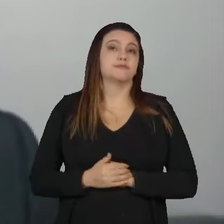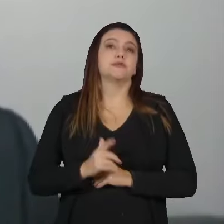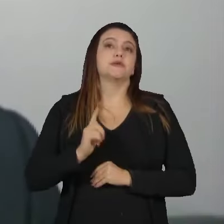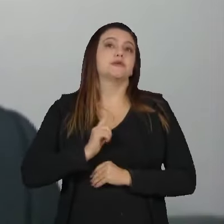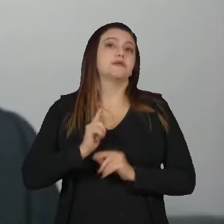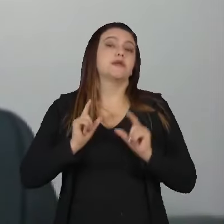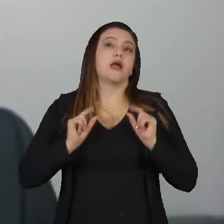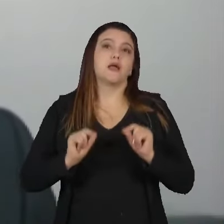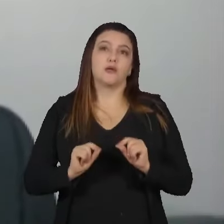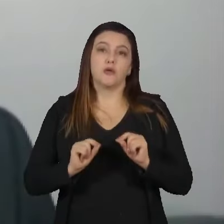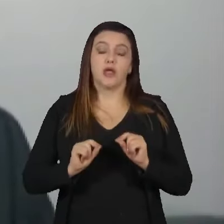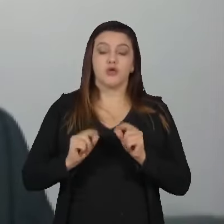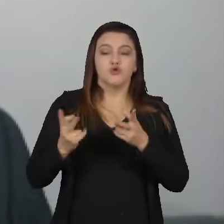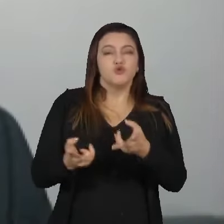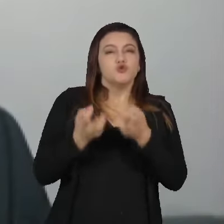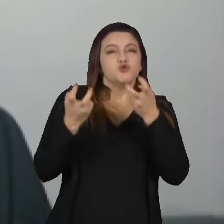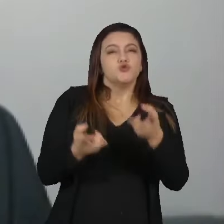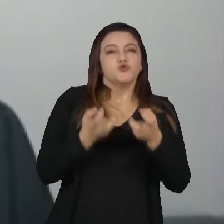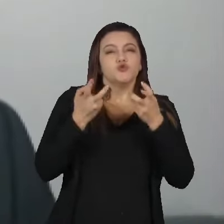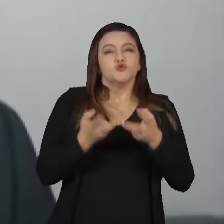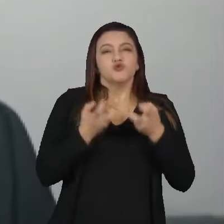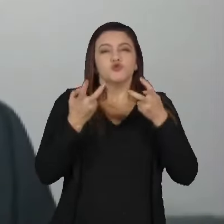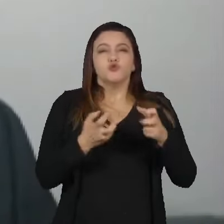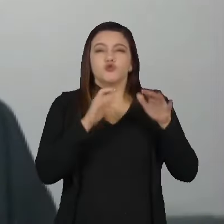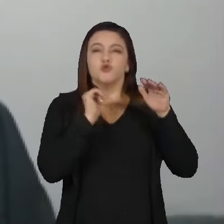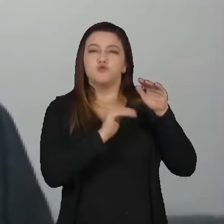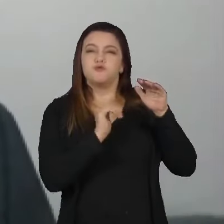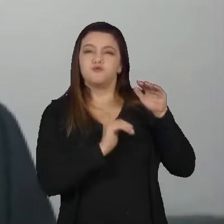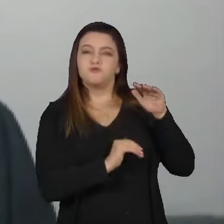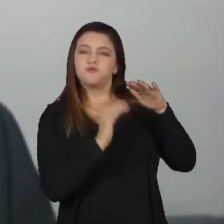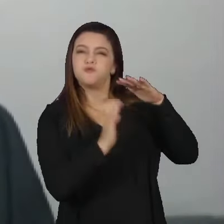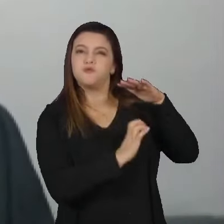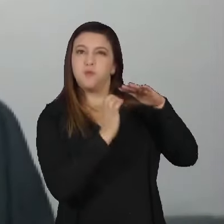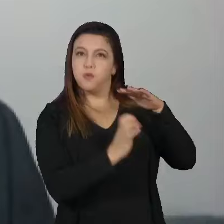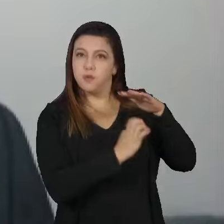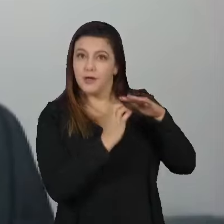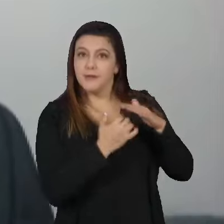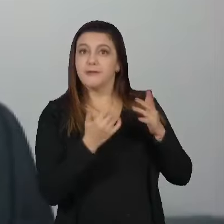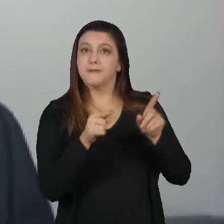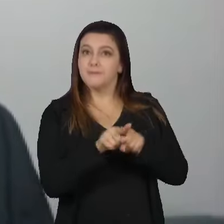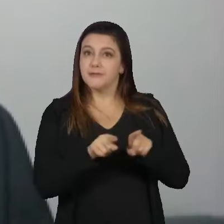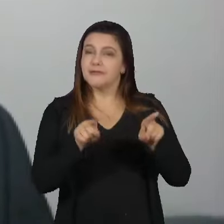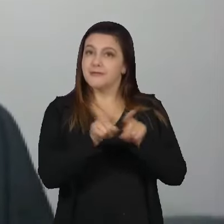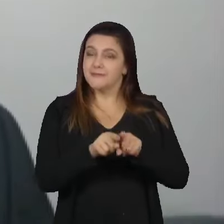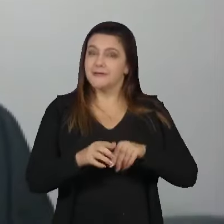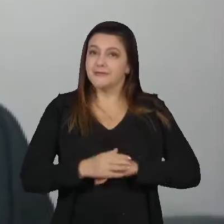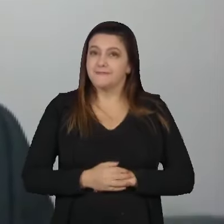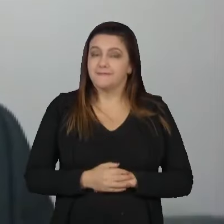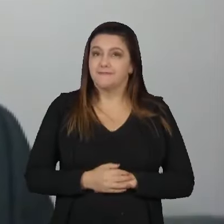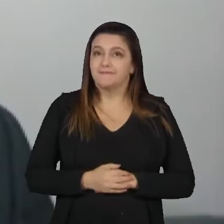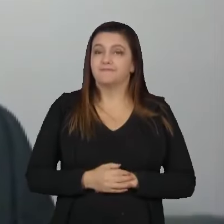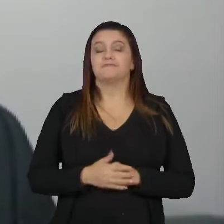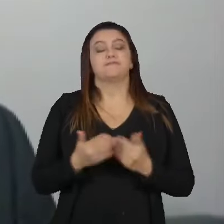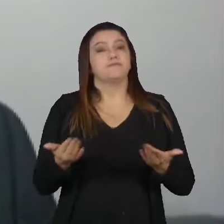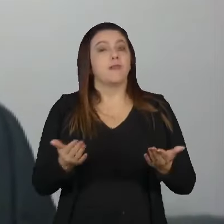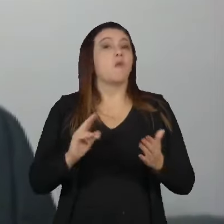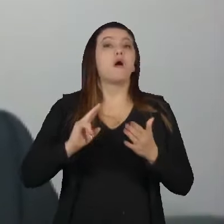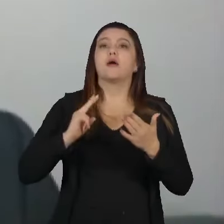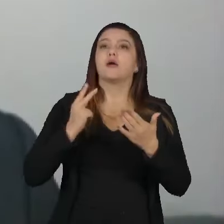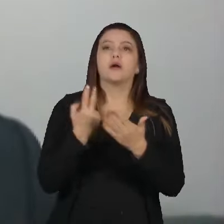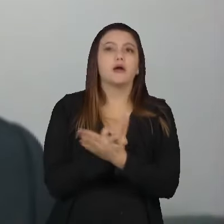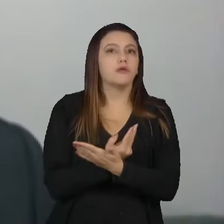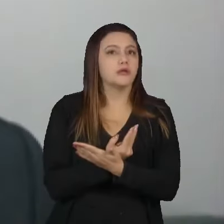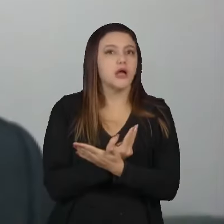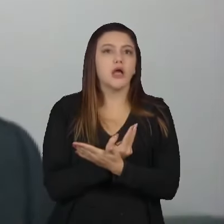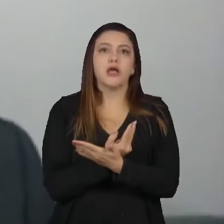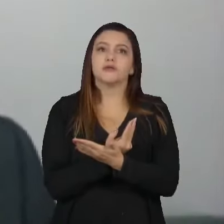engordando os lucros de grandes empresas de bebidas, por exemplo. Então, acaba que isso não